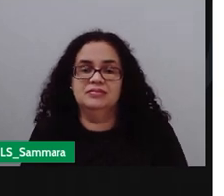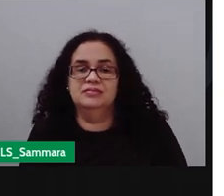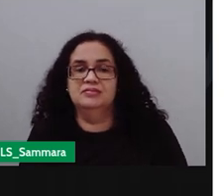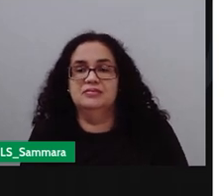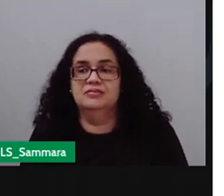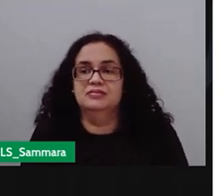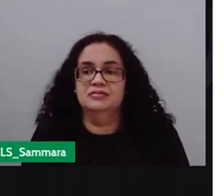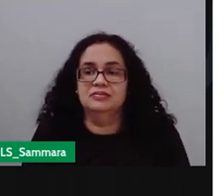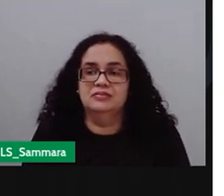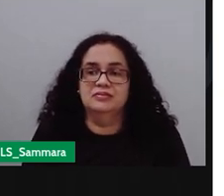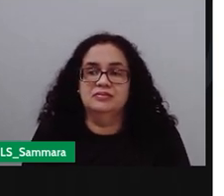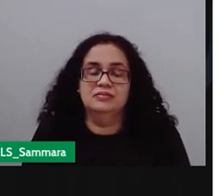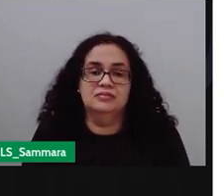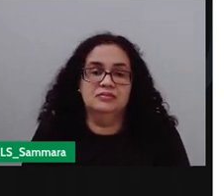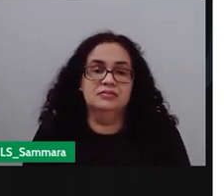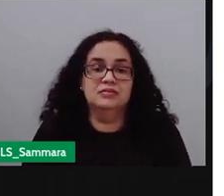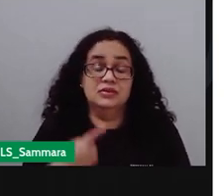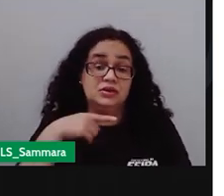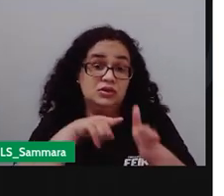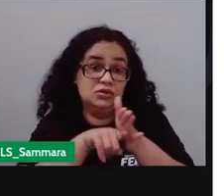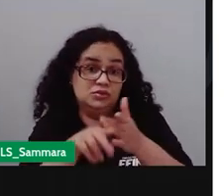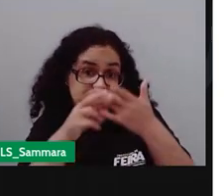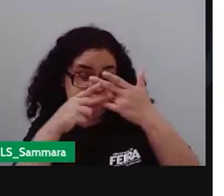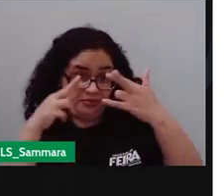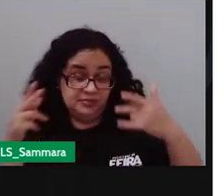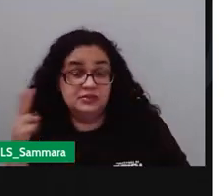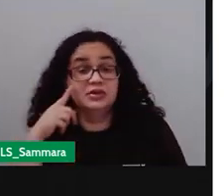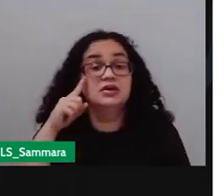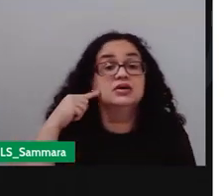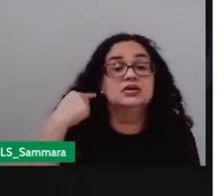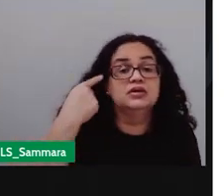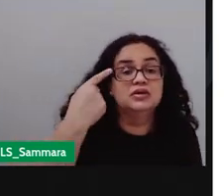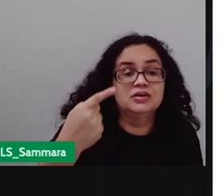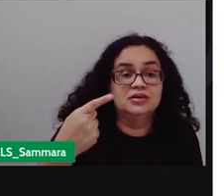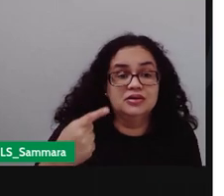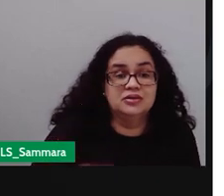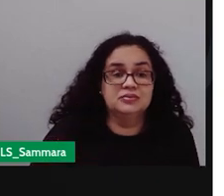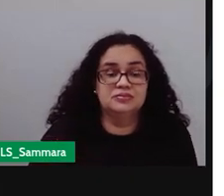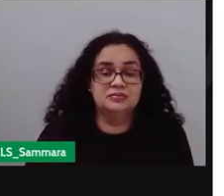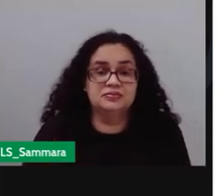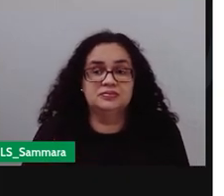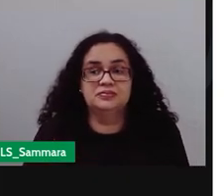surgir outras questões interessantes, além do que estará no papel.